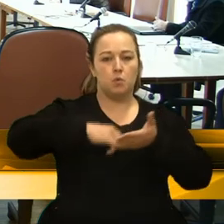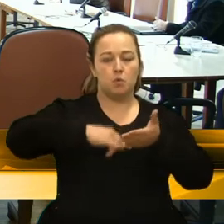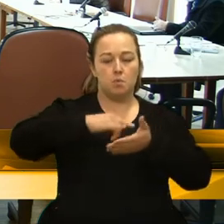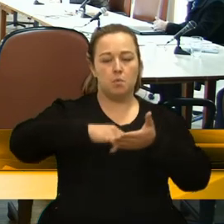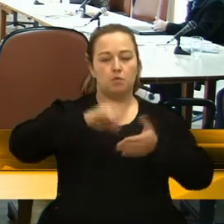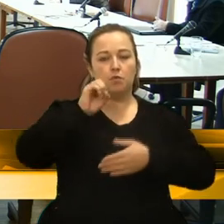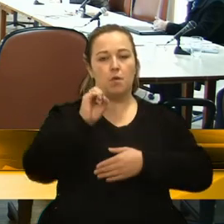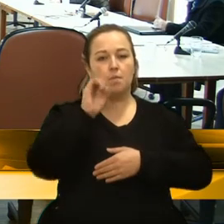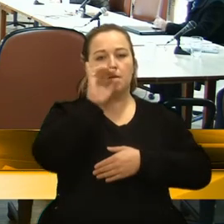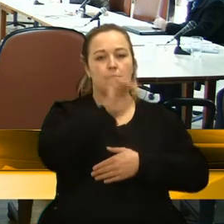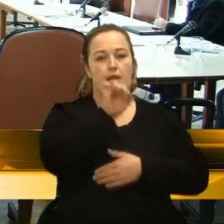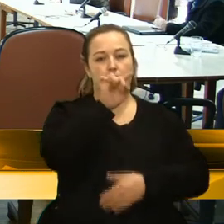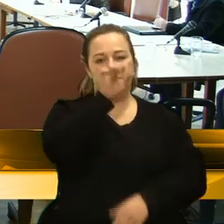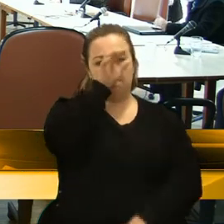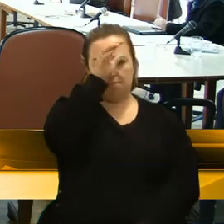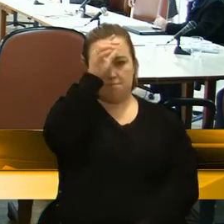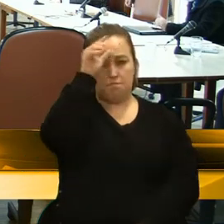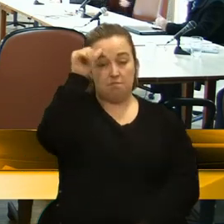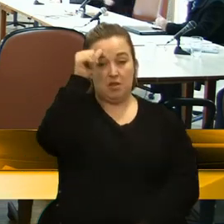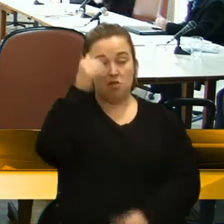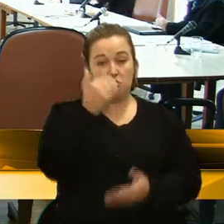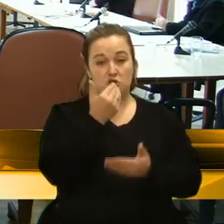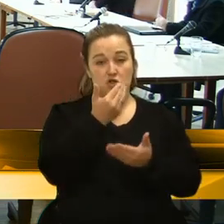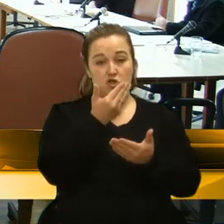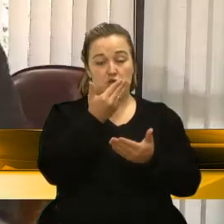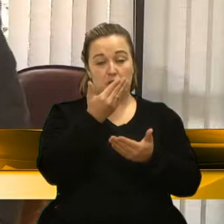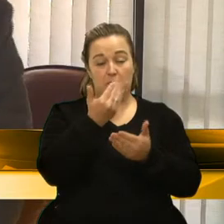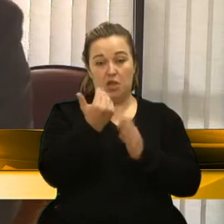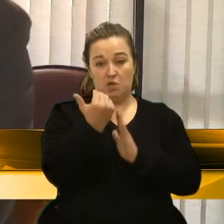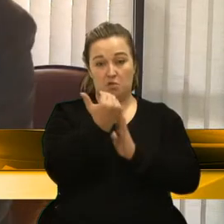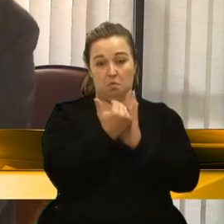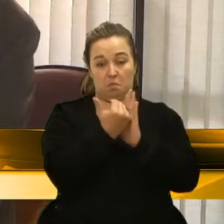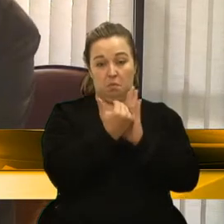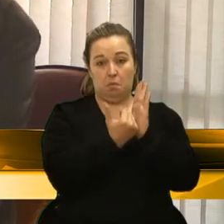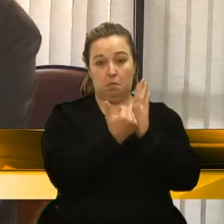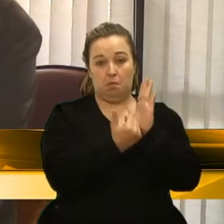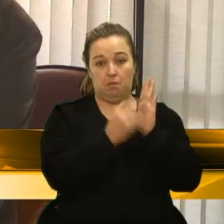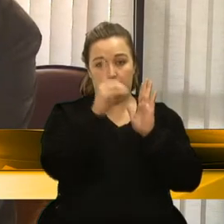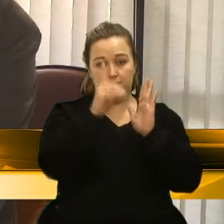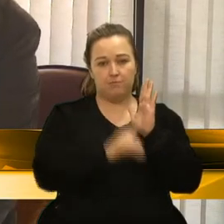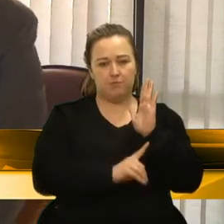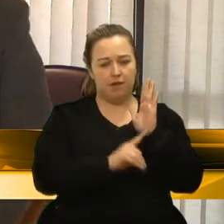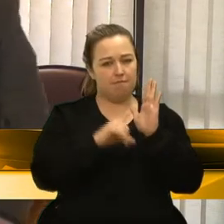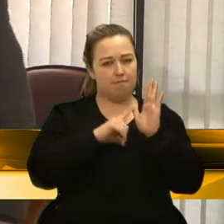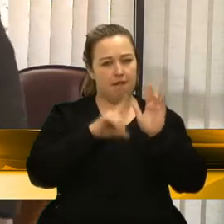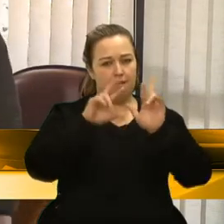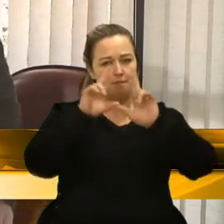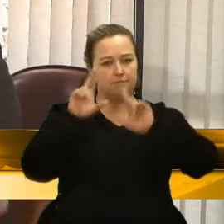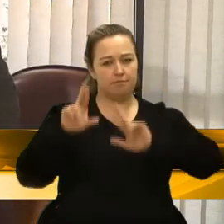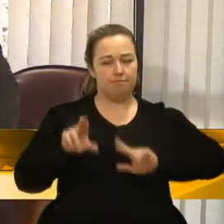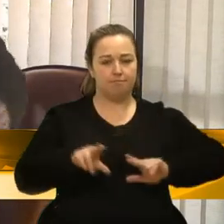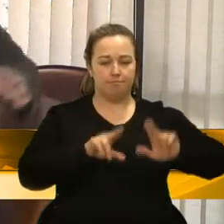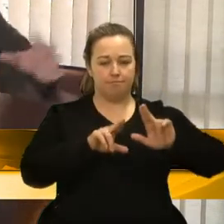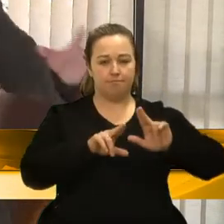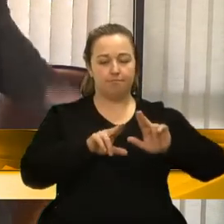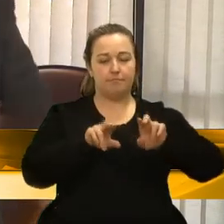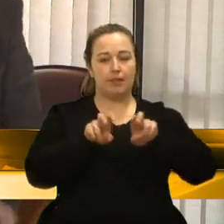porque, para tirar direito, tem vindo de todos os lados. Então, assim, quando a mesa diretora